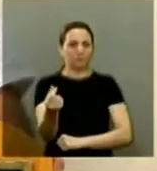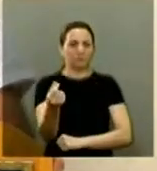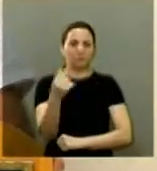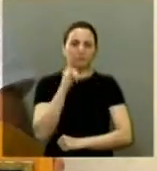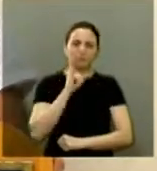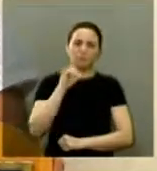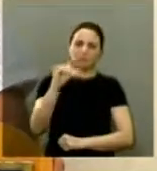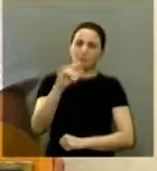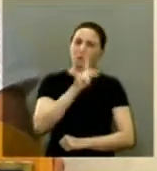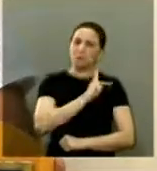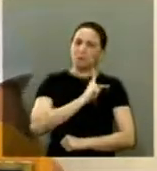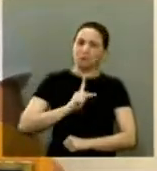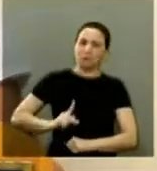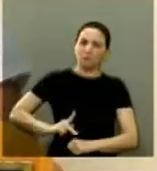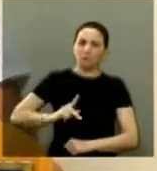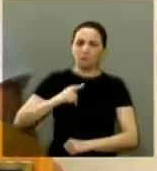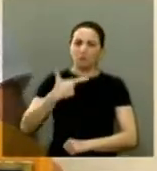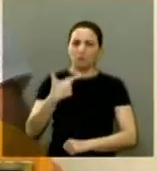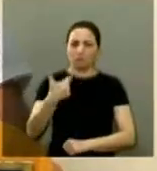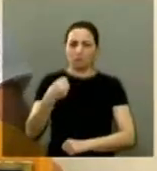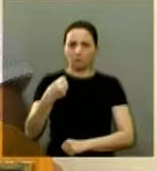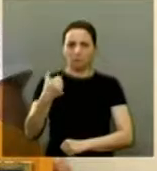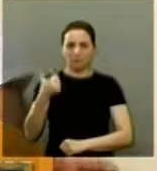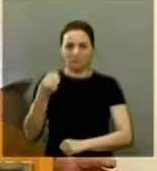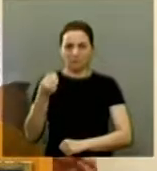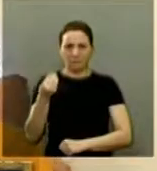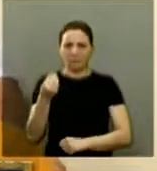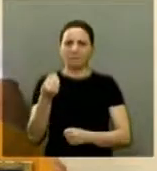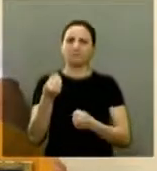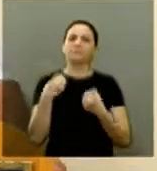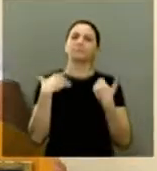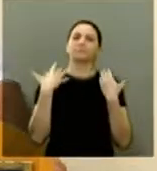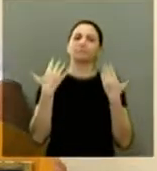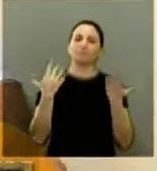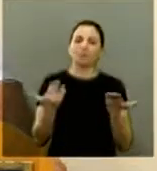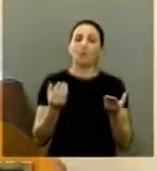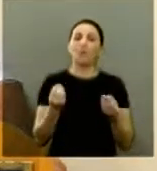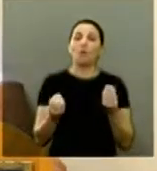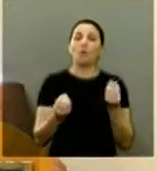campanha a presidência em 2010 e daí o que vai acontecer